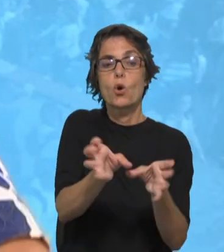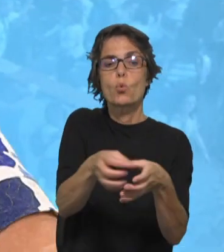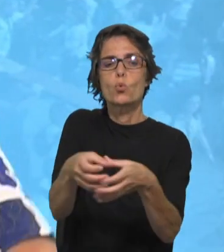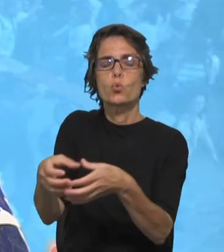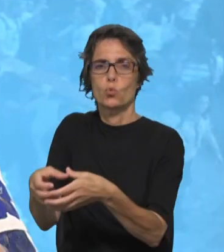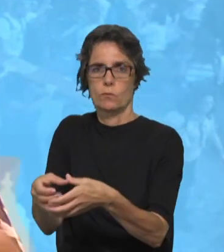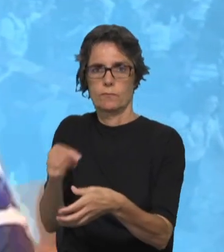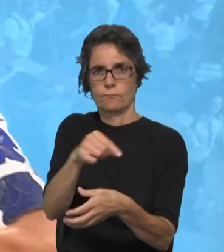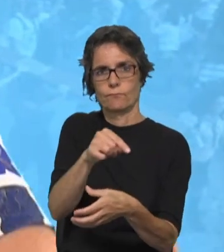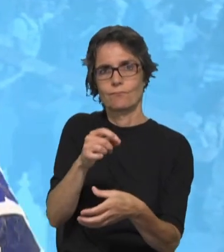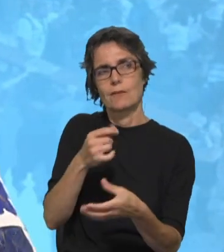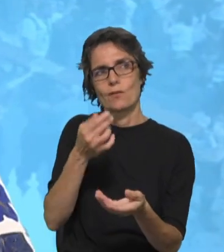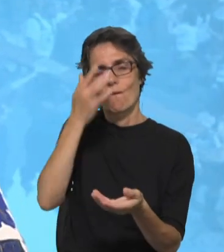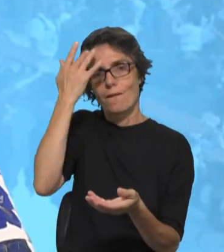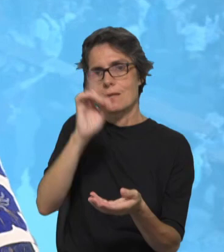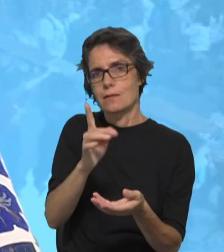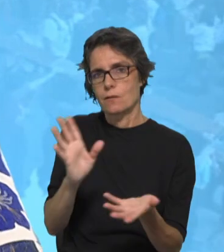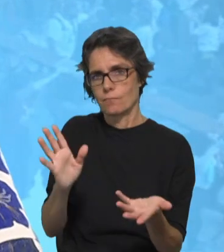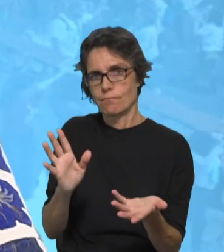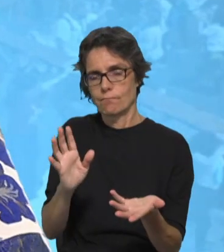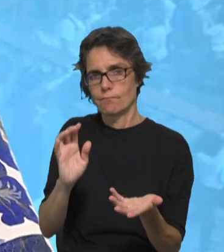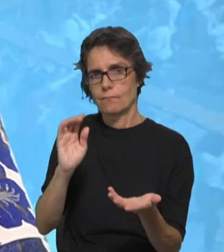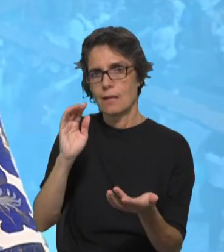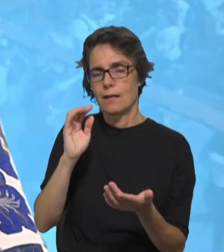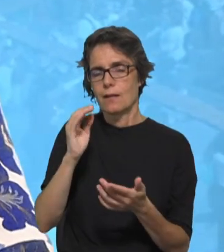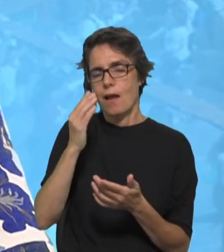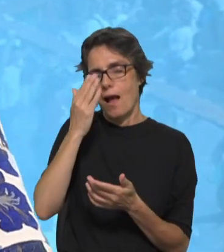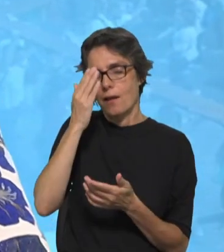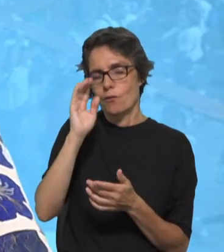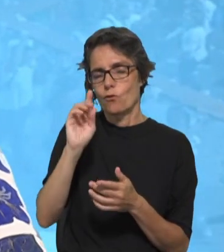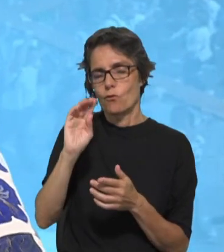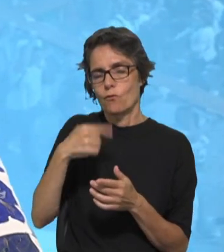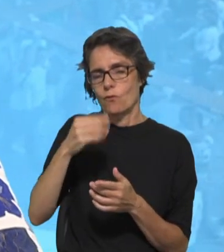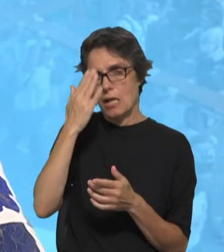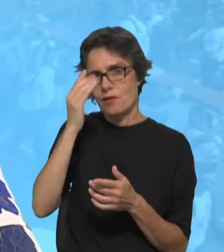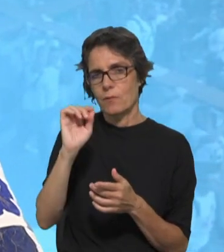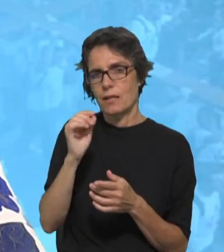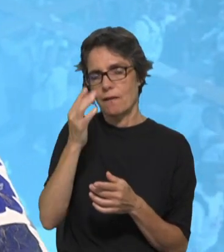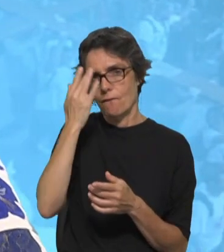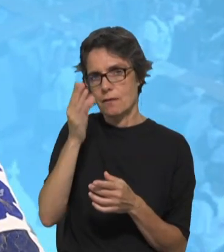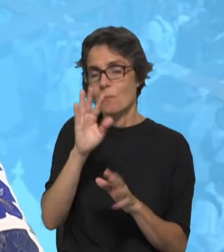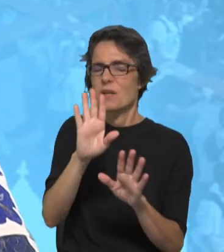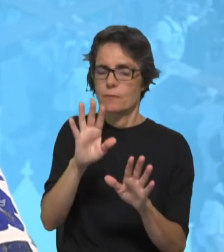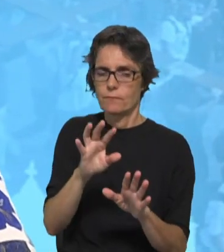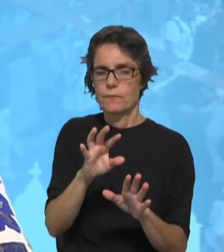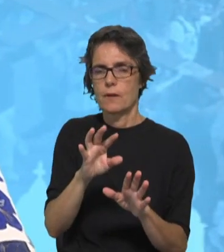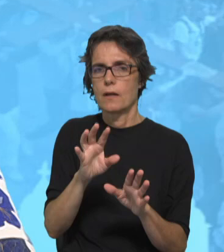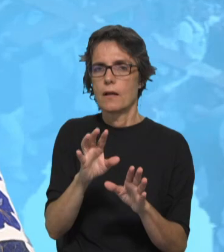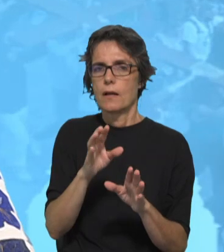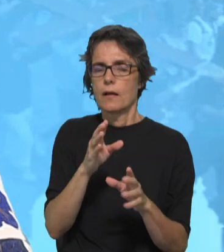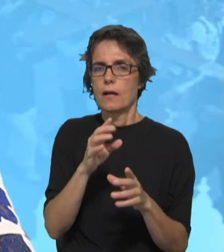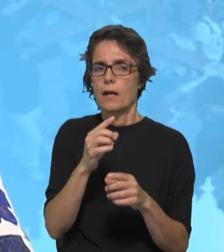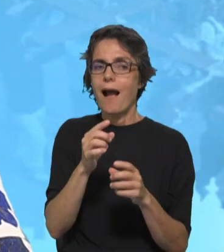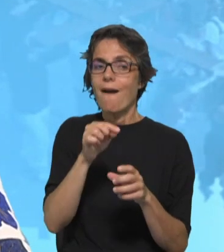com a facilidade com que nós tínhamos pensado e idealizado. Mas existem vários focos de